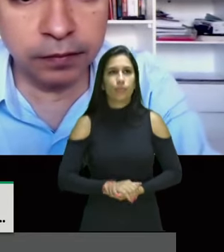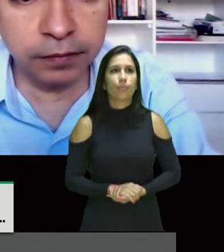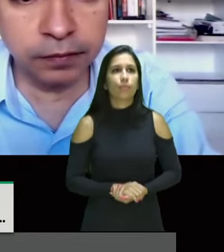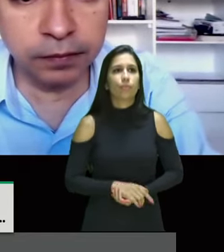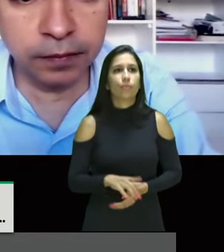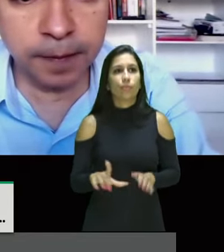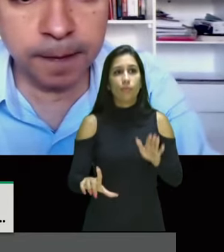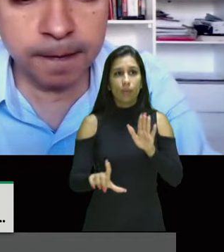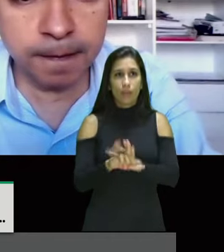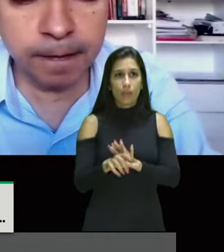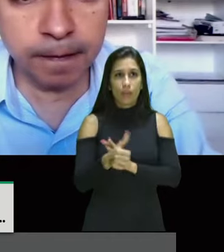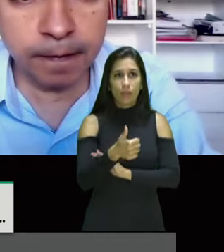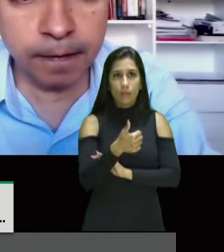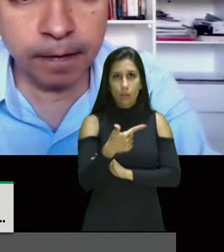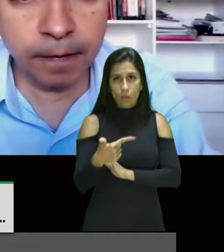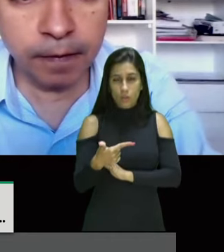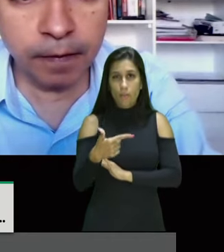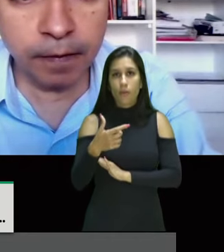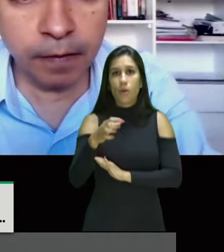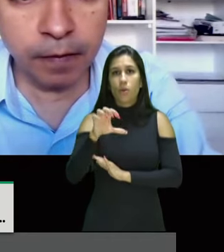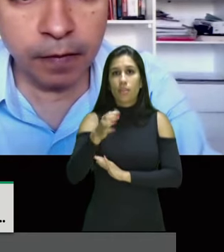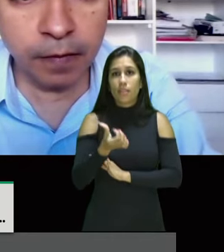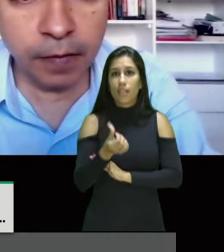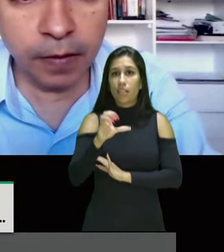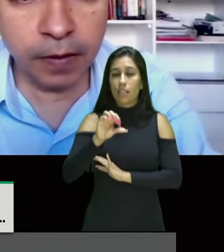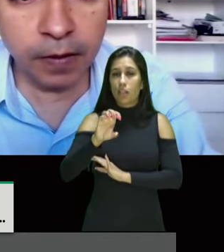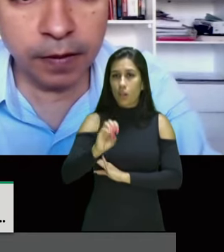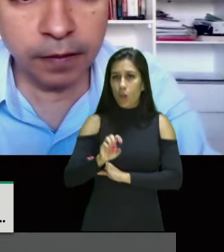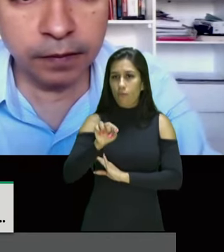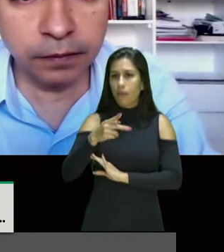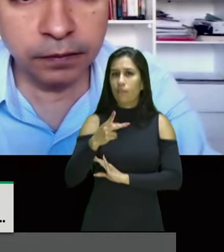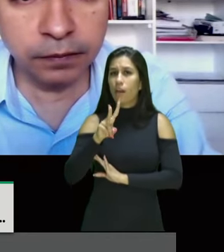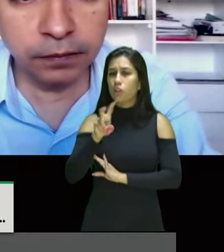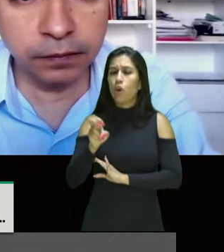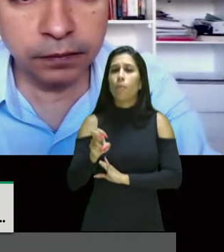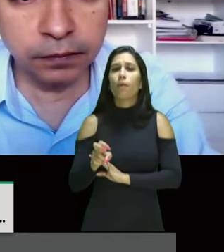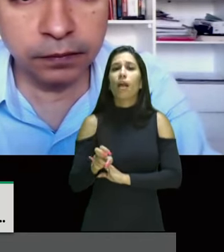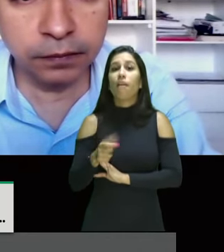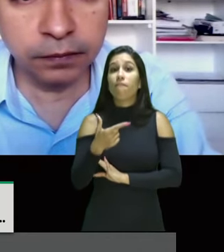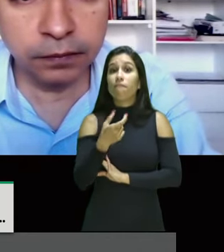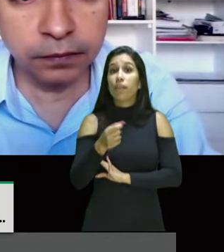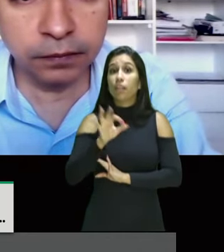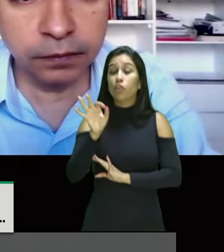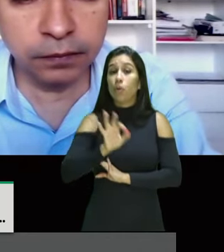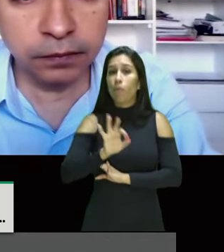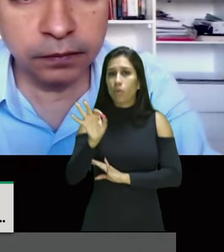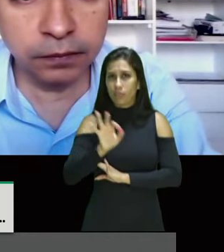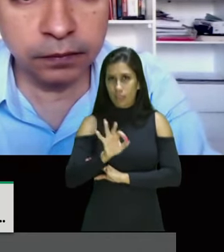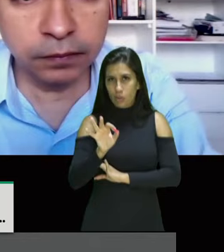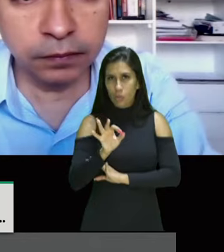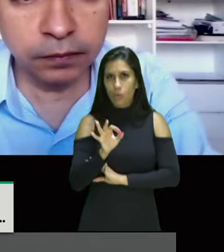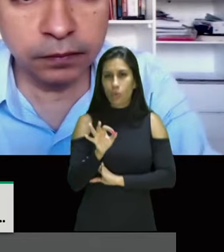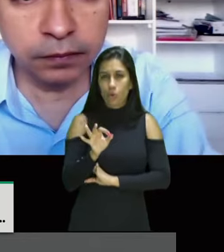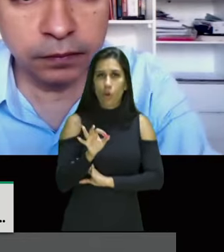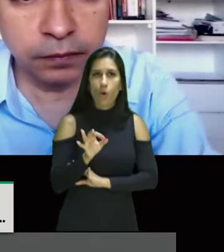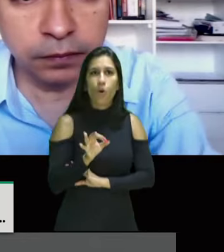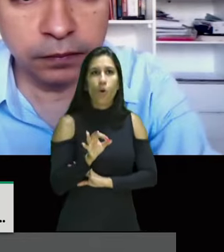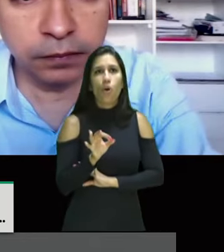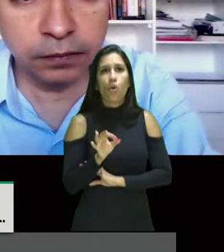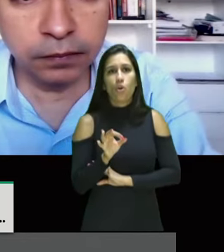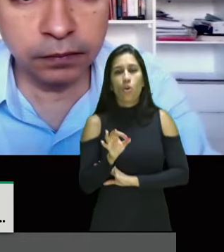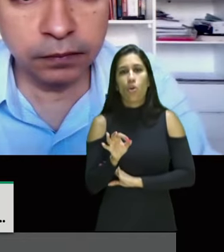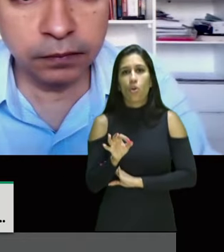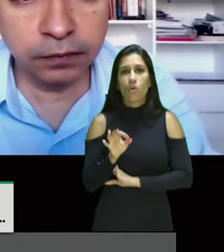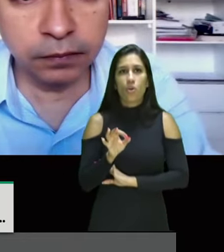.990, que fala sobre a reserva de 20% de vagas do concurso público para a administração pública federal para